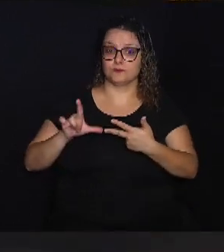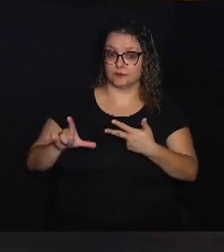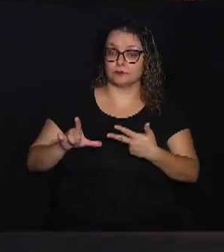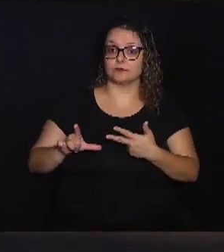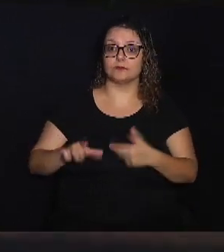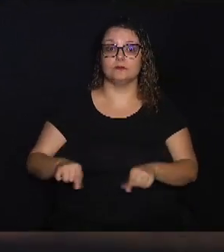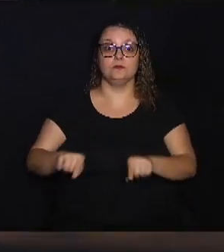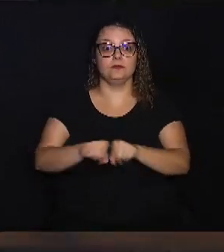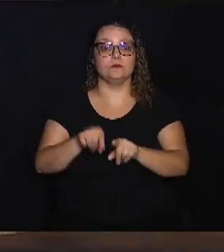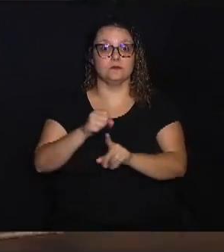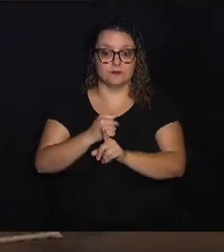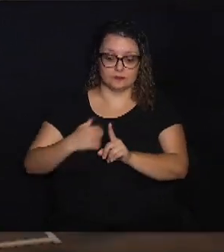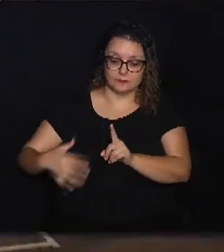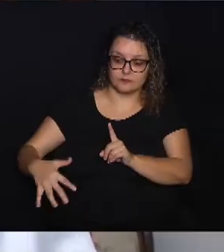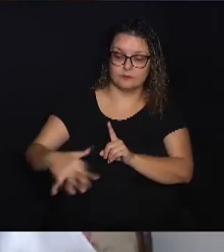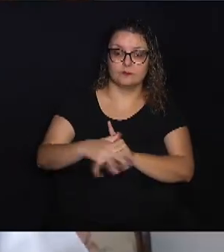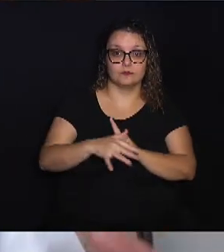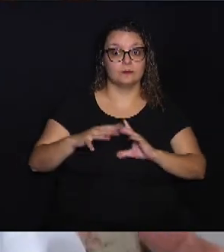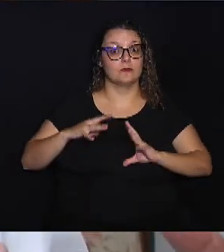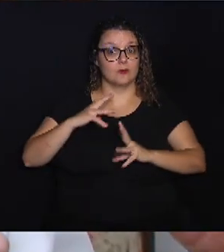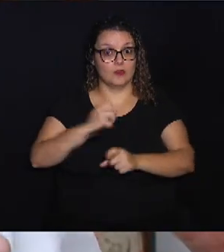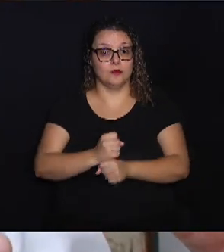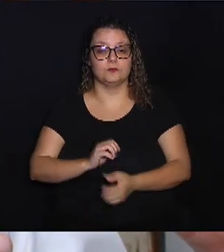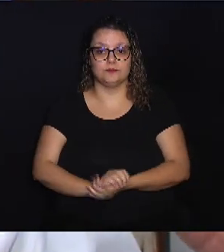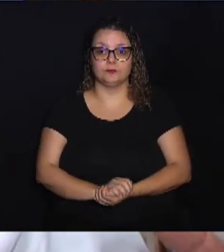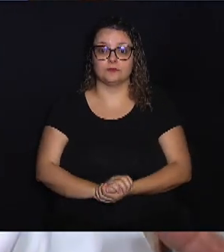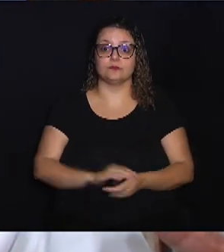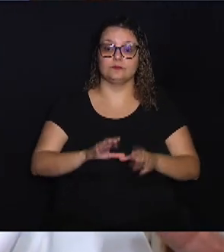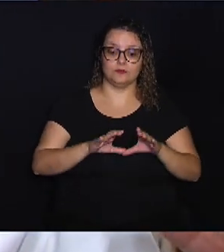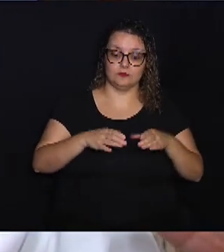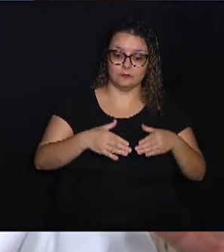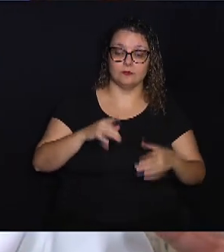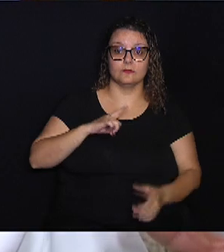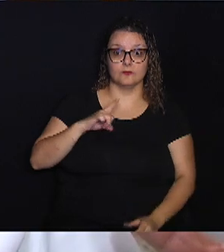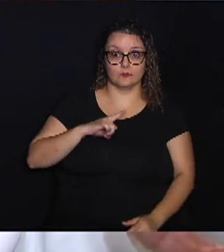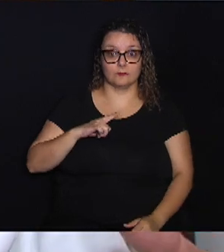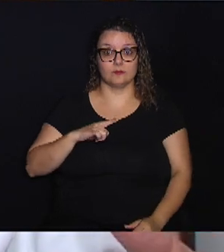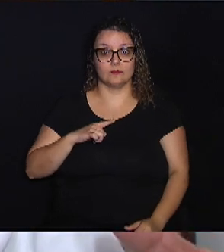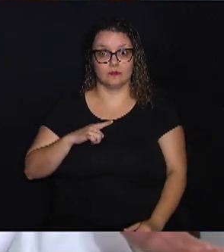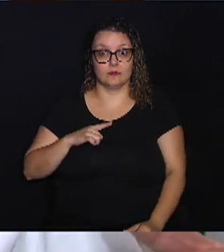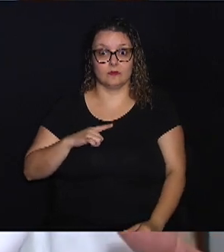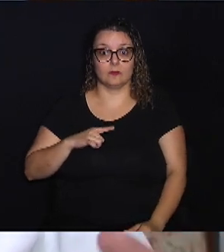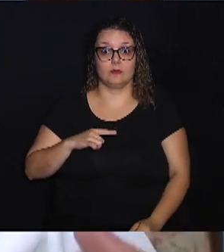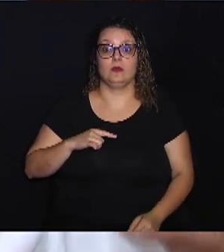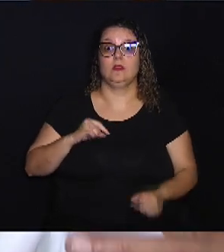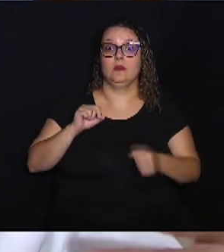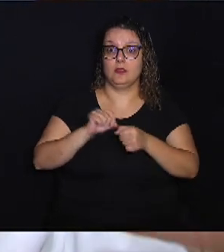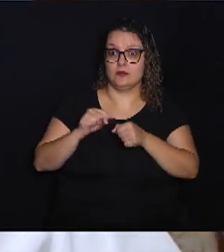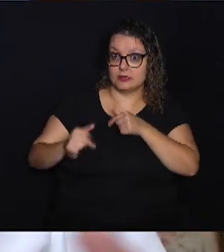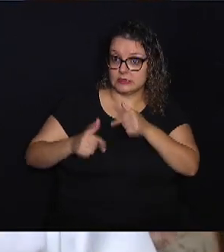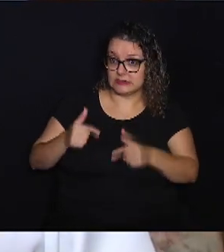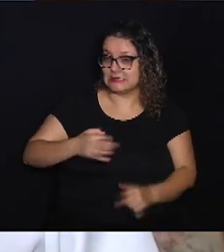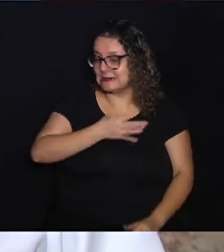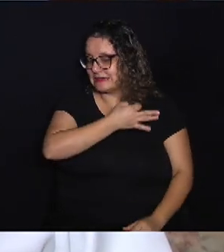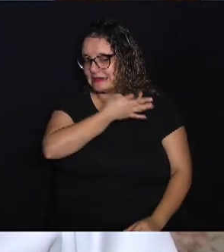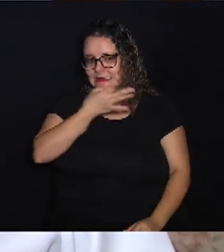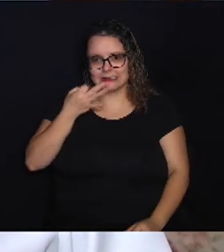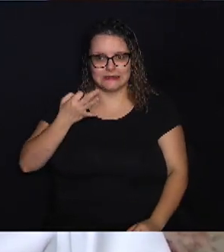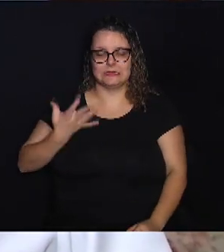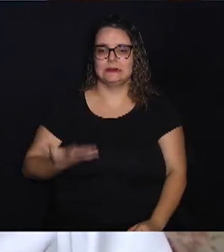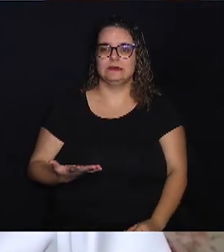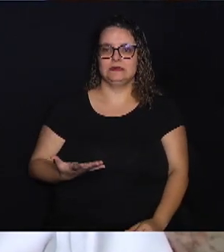para a sociedade como um todo. Essa equipe que nós temos aqui, que faz um trabalho de excelência,